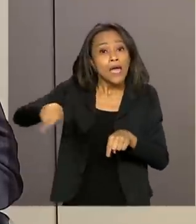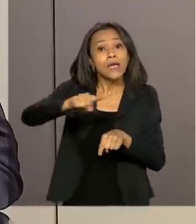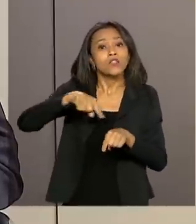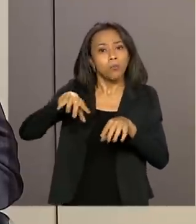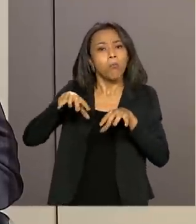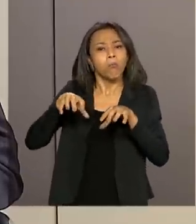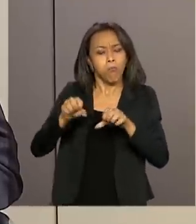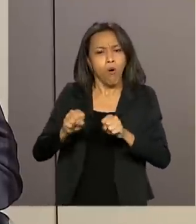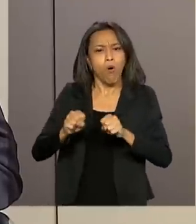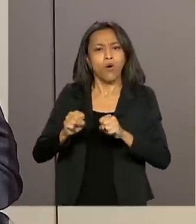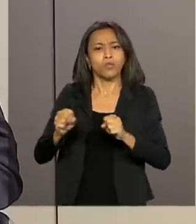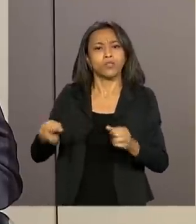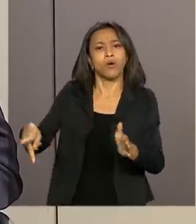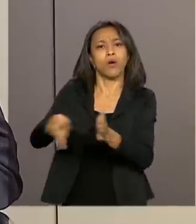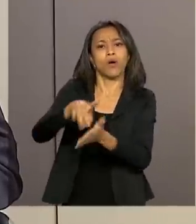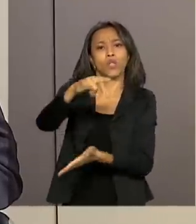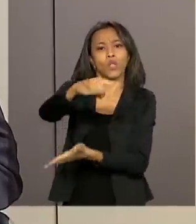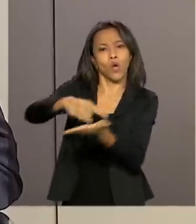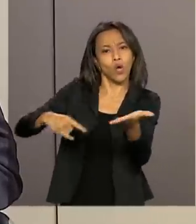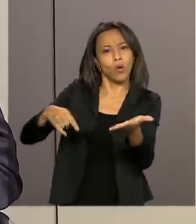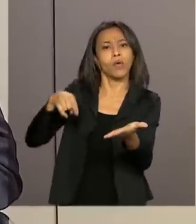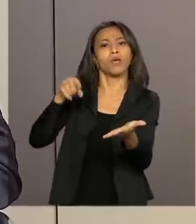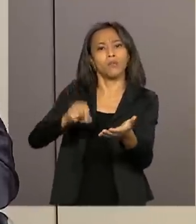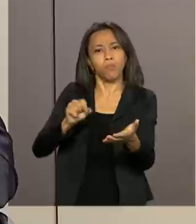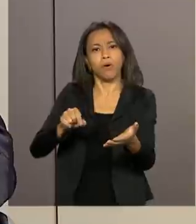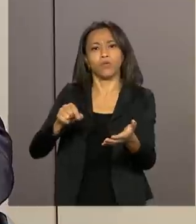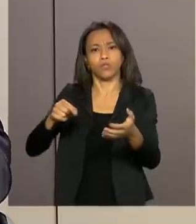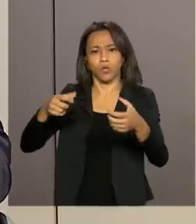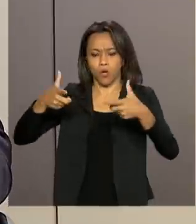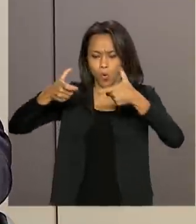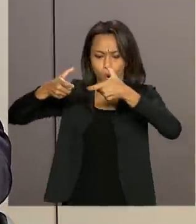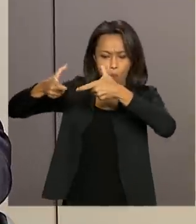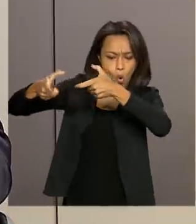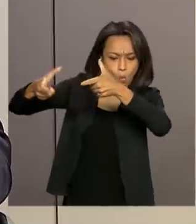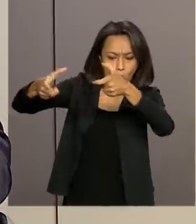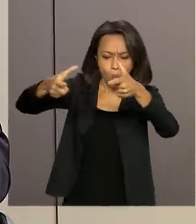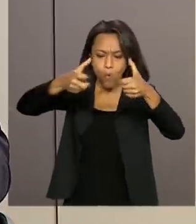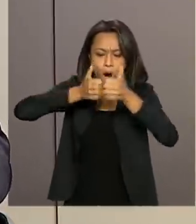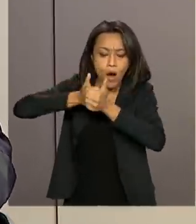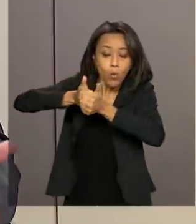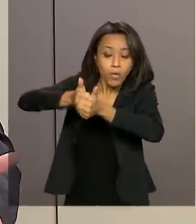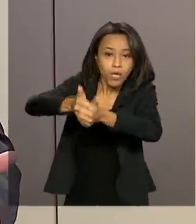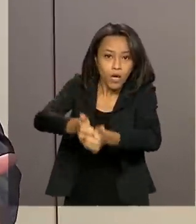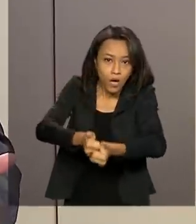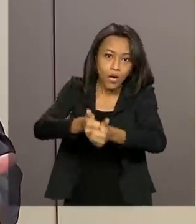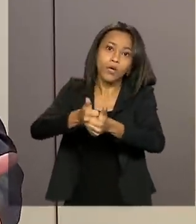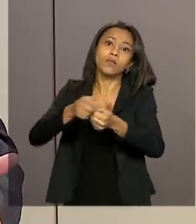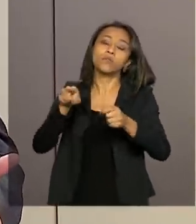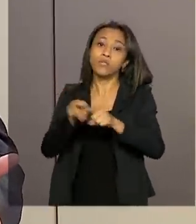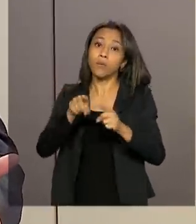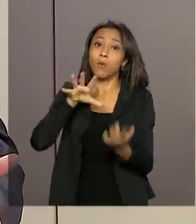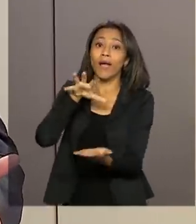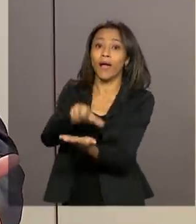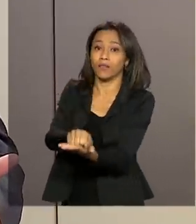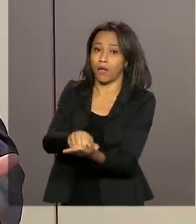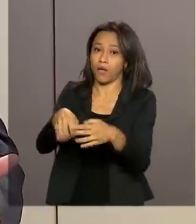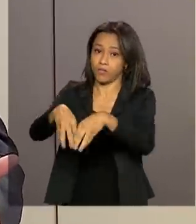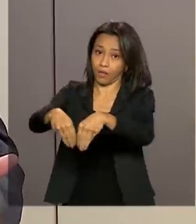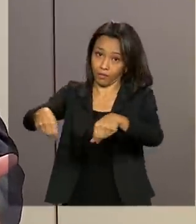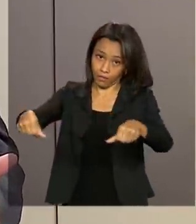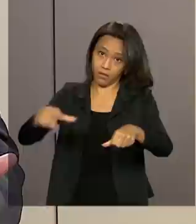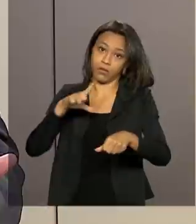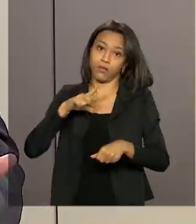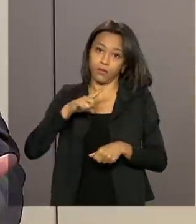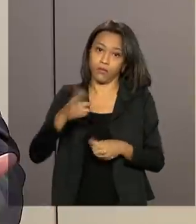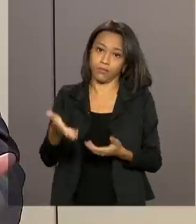ser regularizados por censureamento remoto, pela comparação das imagens de satélite e pelo cadastro da terra que a pessoa